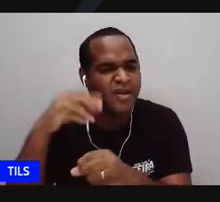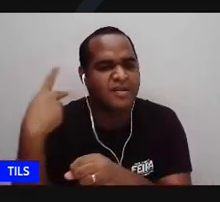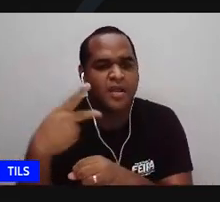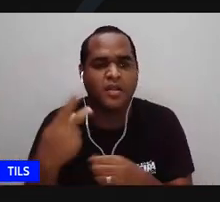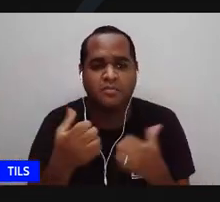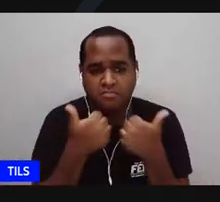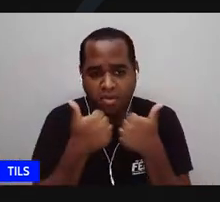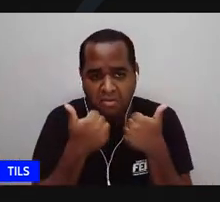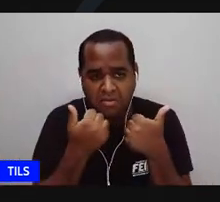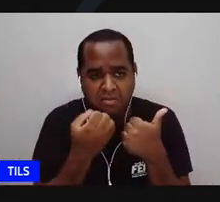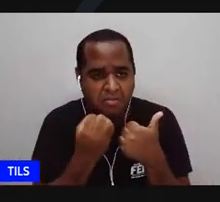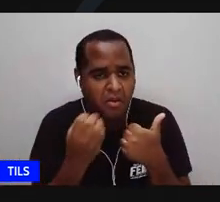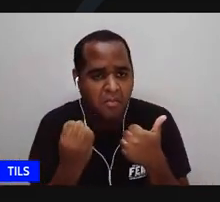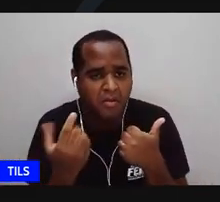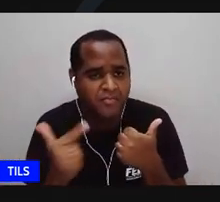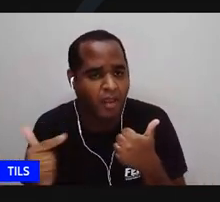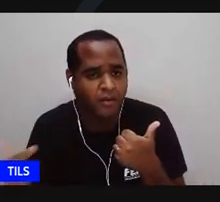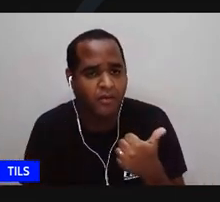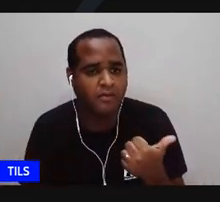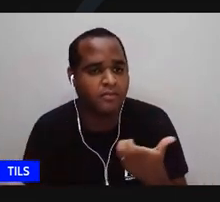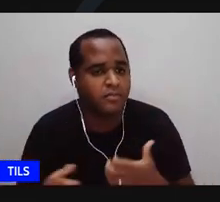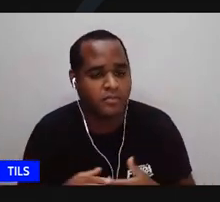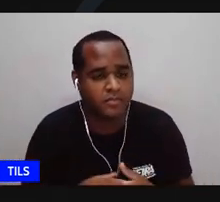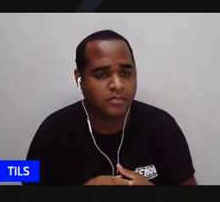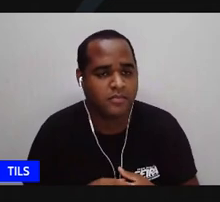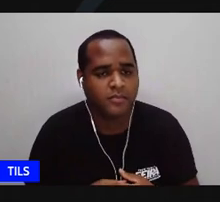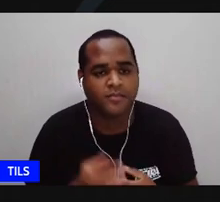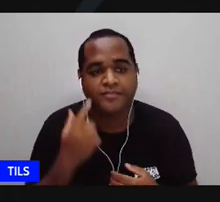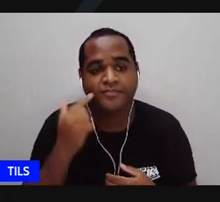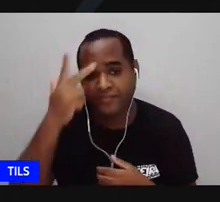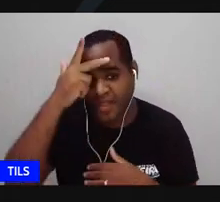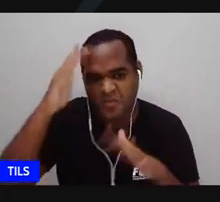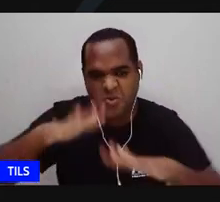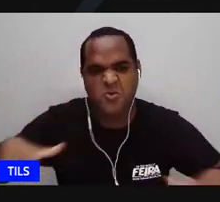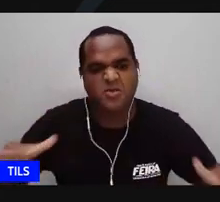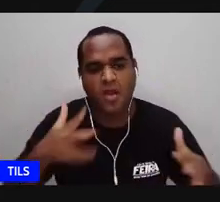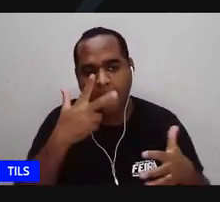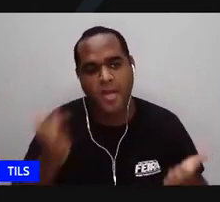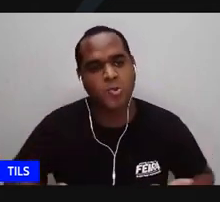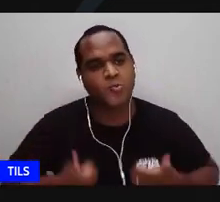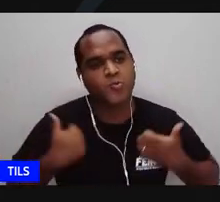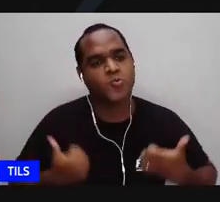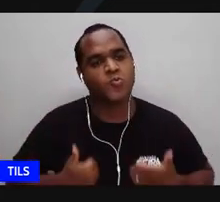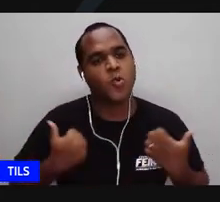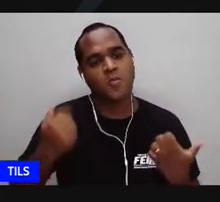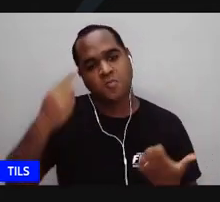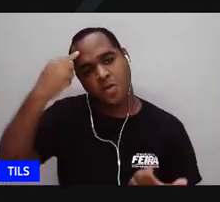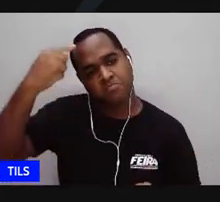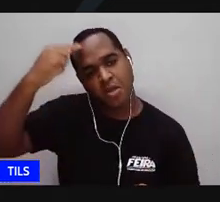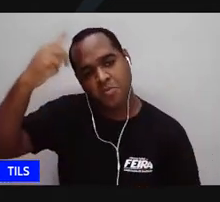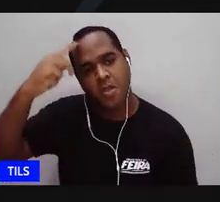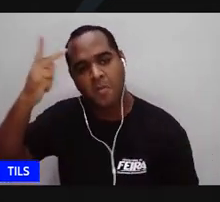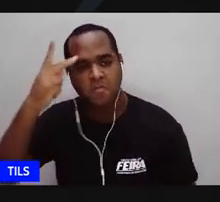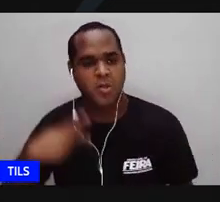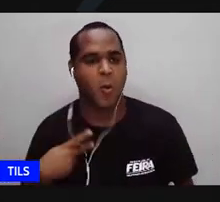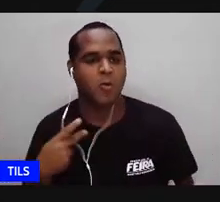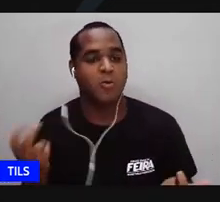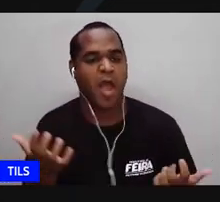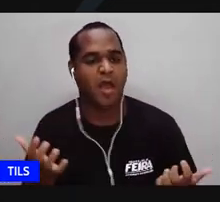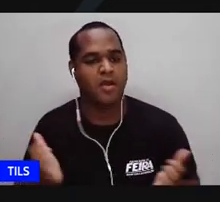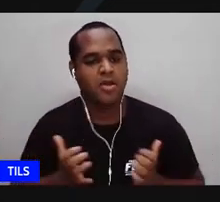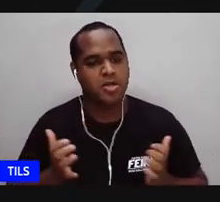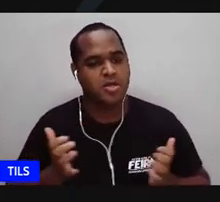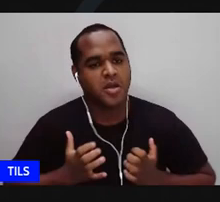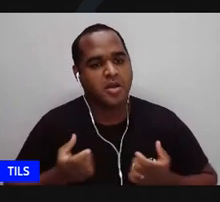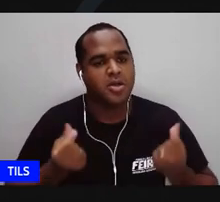a bondade ninguém pratica a humanidade ambiciosa e gananciosa se quer ficar rica então